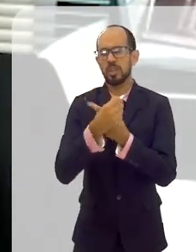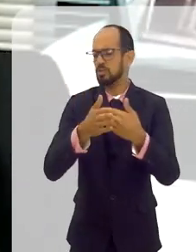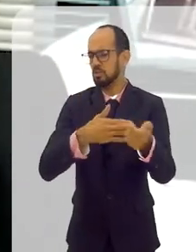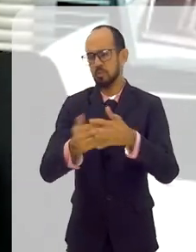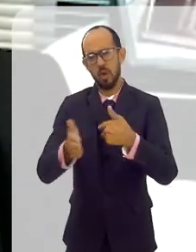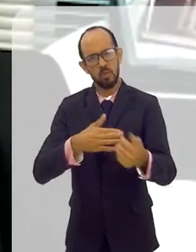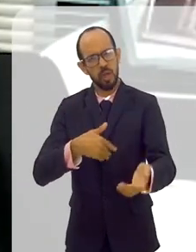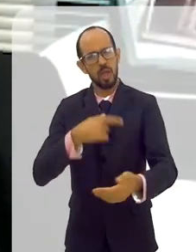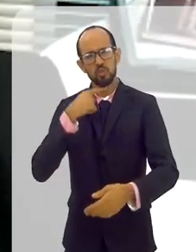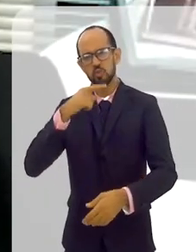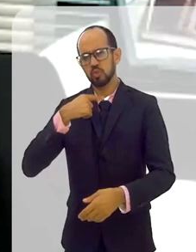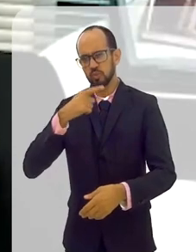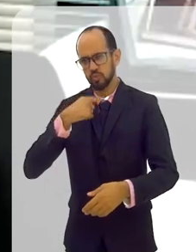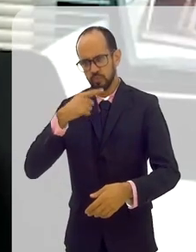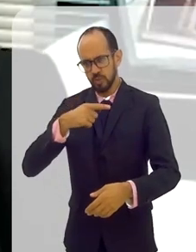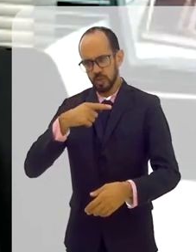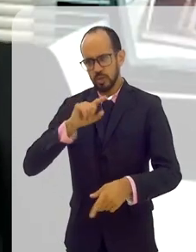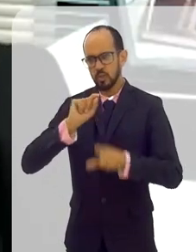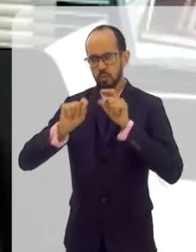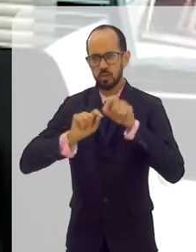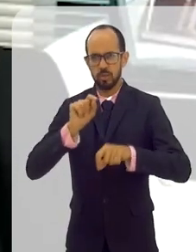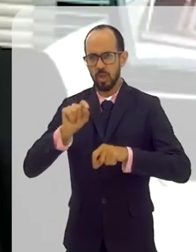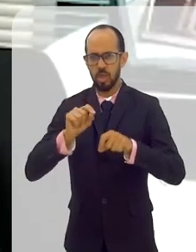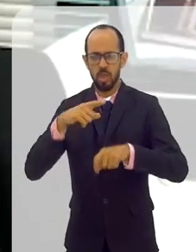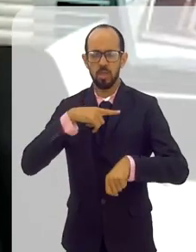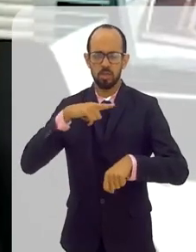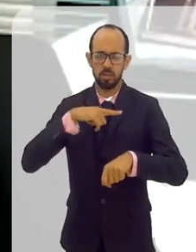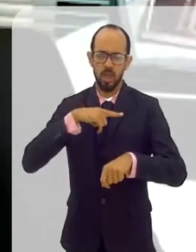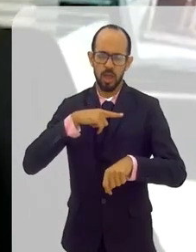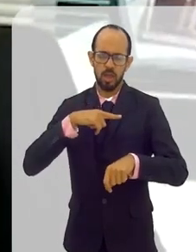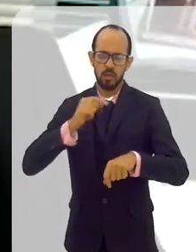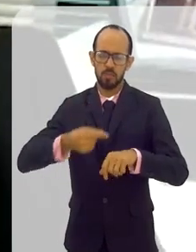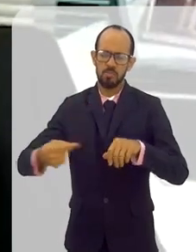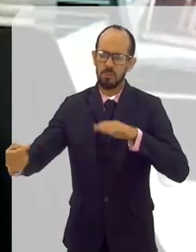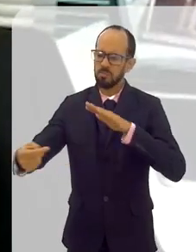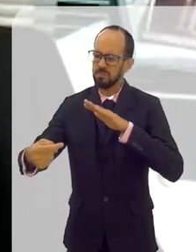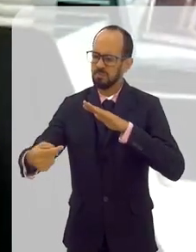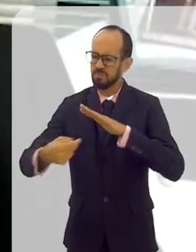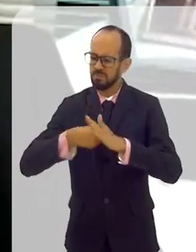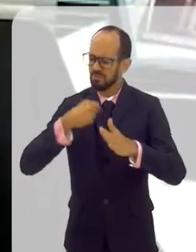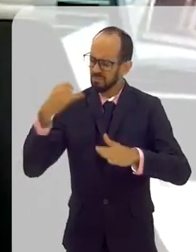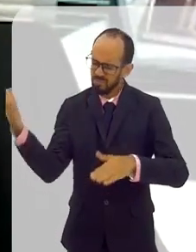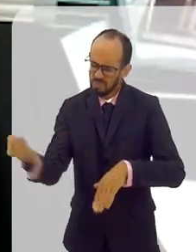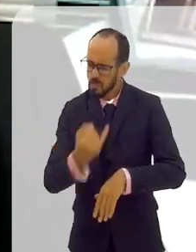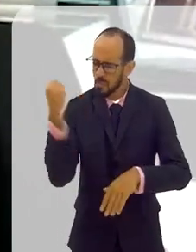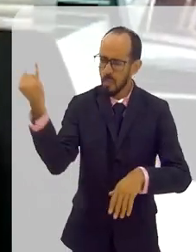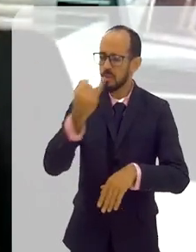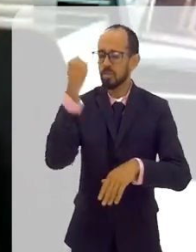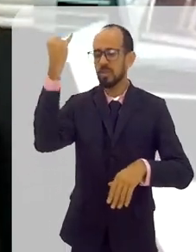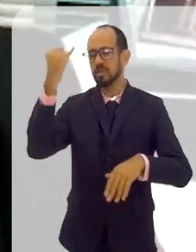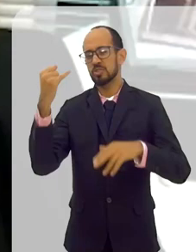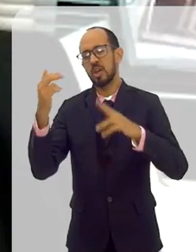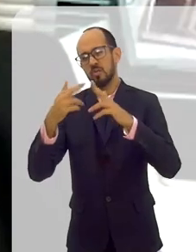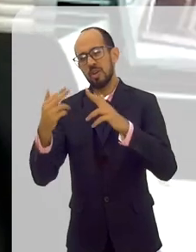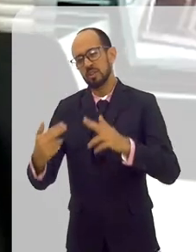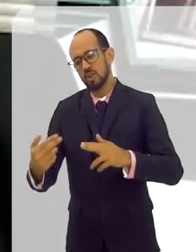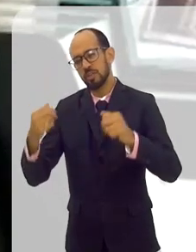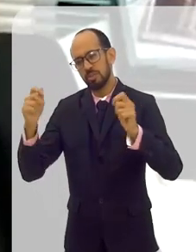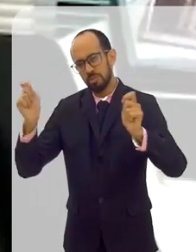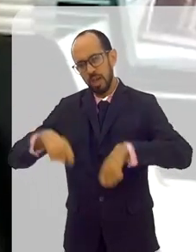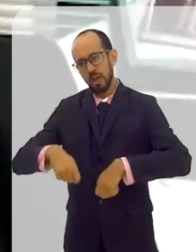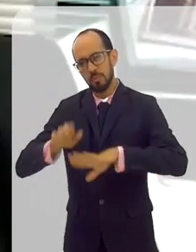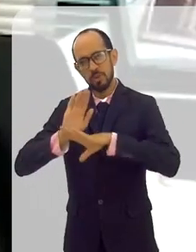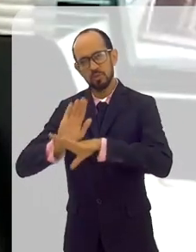sociedade, seja qual for a pergunta. Nesse momento, há uma enorme pergunta importantíssima que a UFRJ